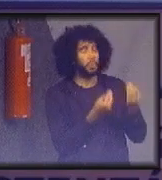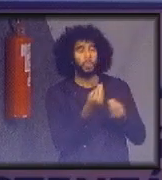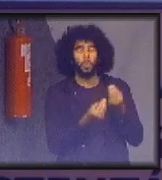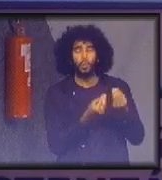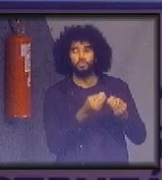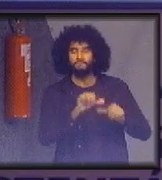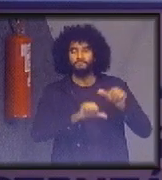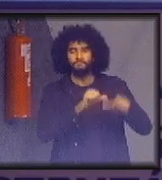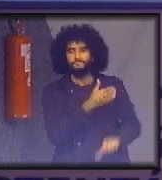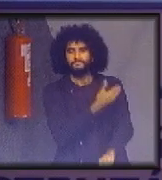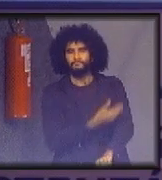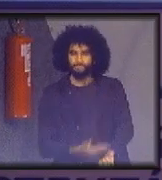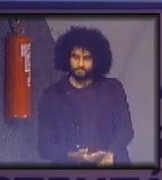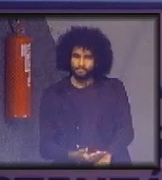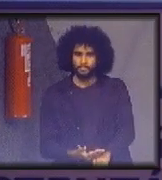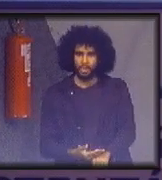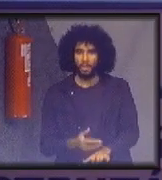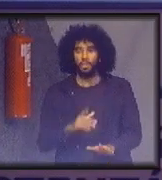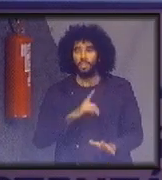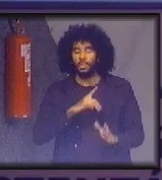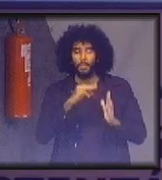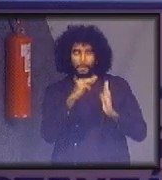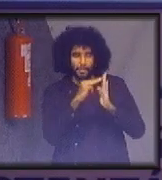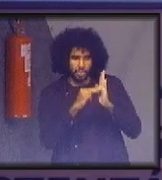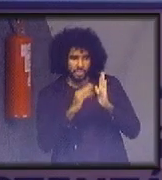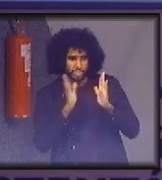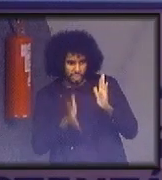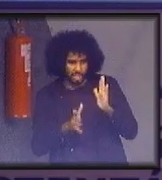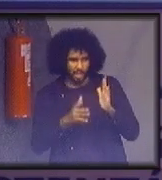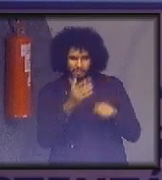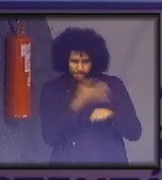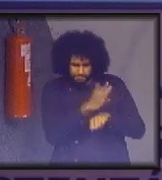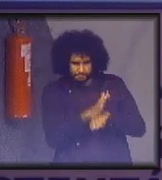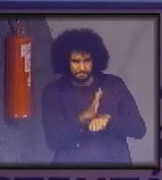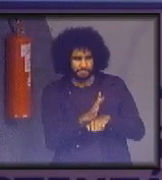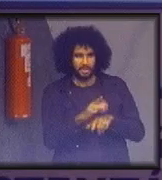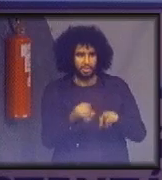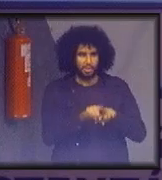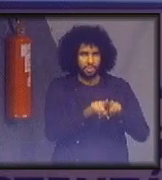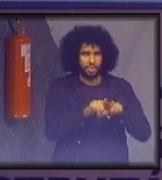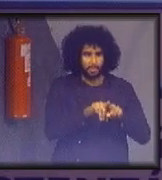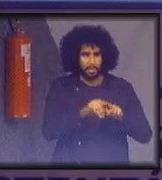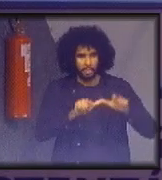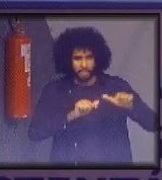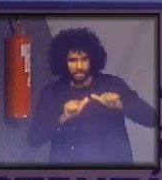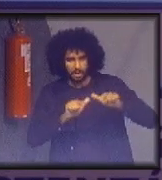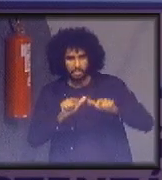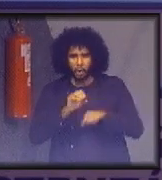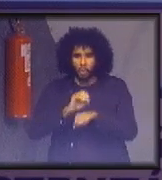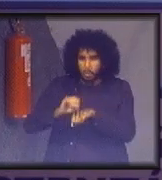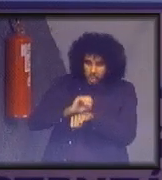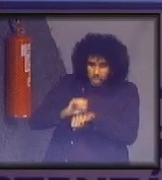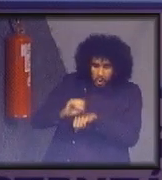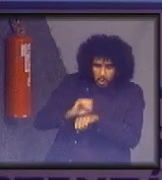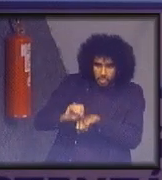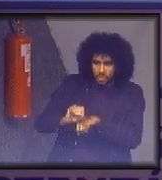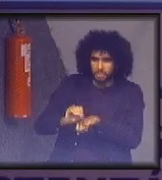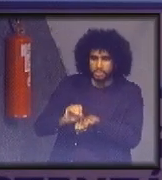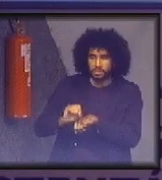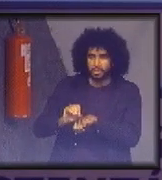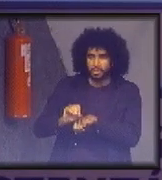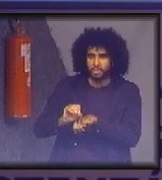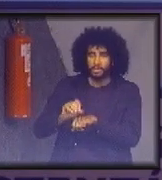consumo, trazendo metodologias que já foram testadas e trabalhando em oficinas com os